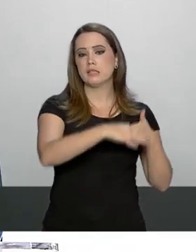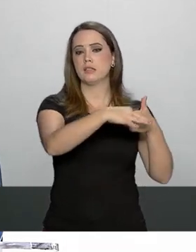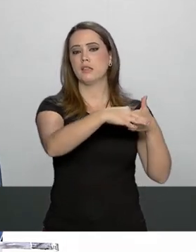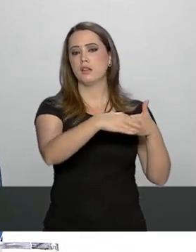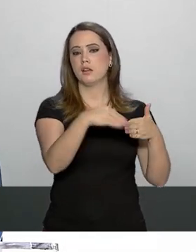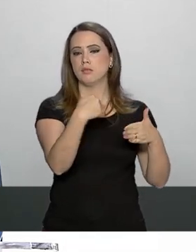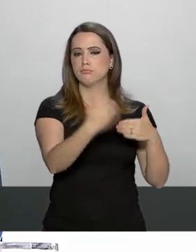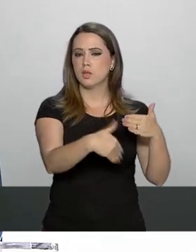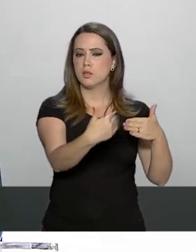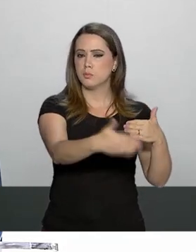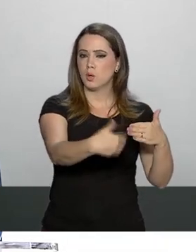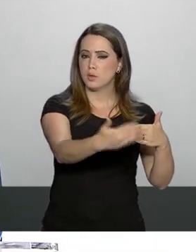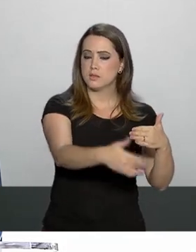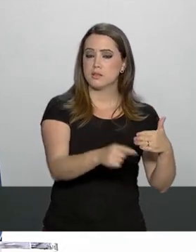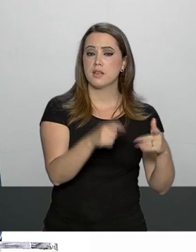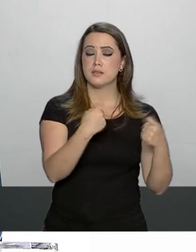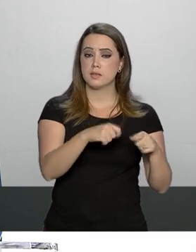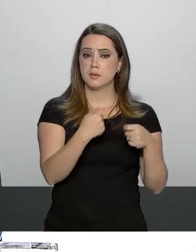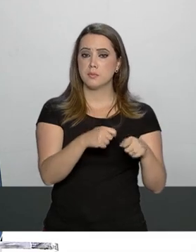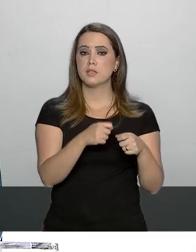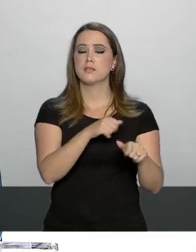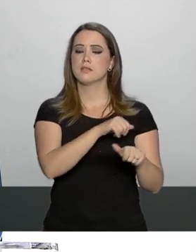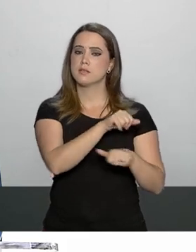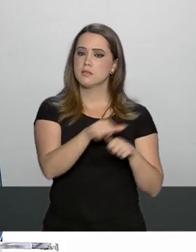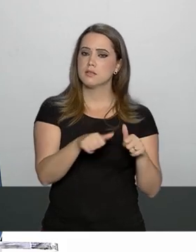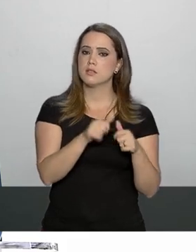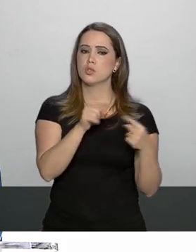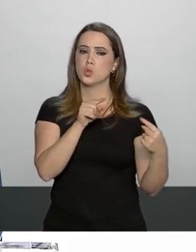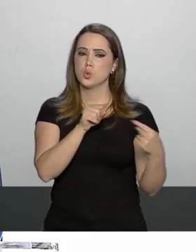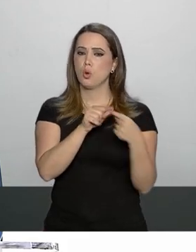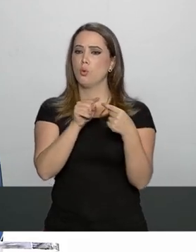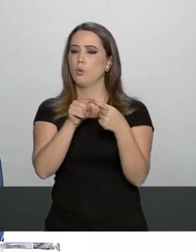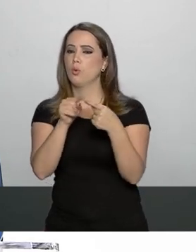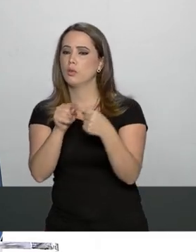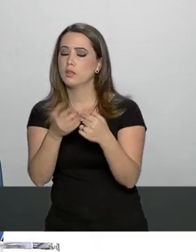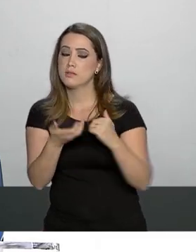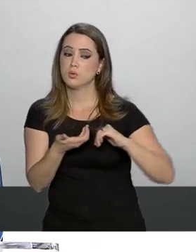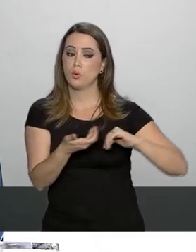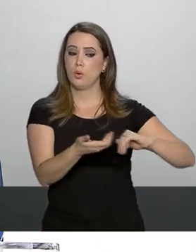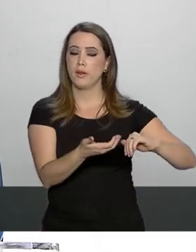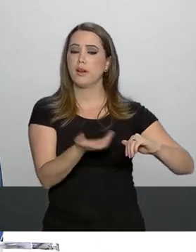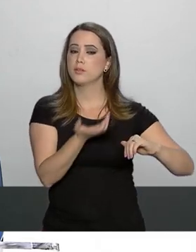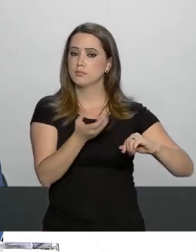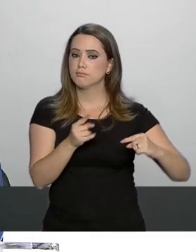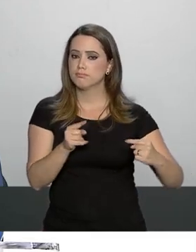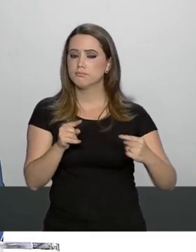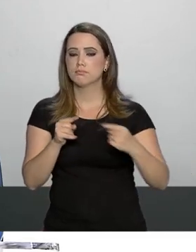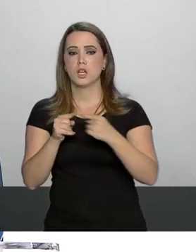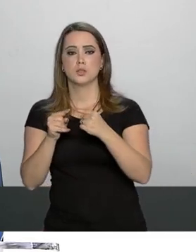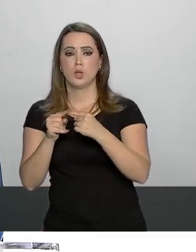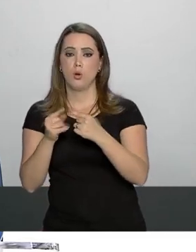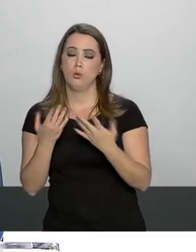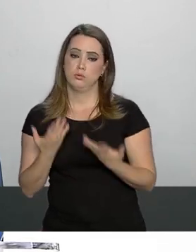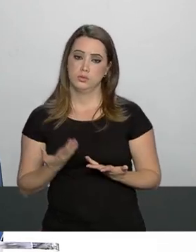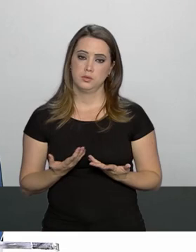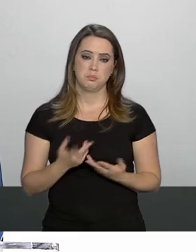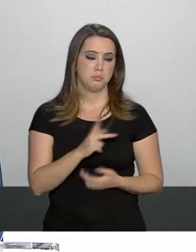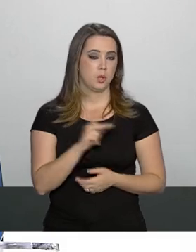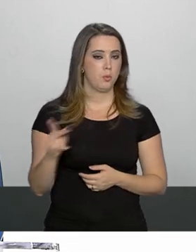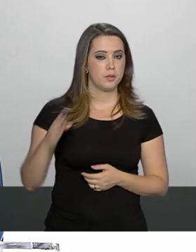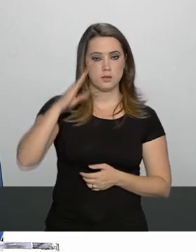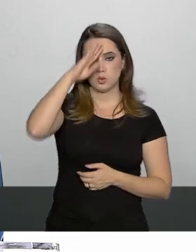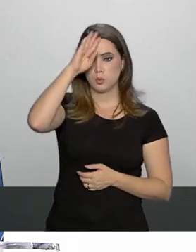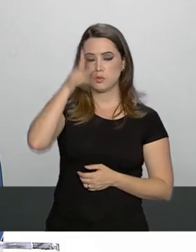processo de convencimento do nosso congresso da nossa cama de forma que o presidente não esboçou para mim